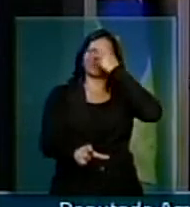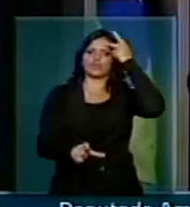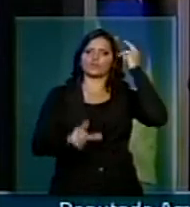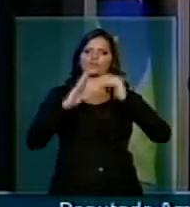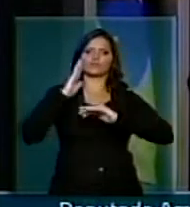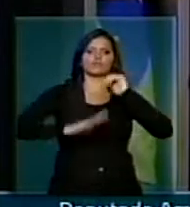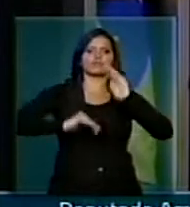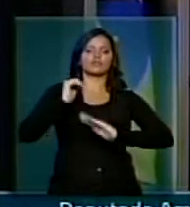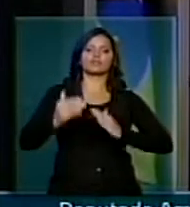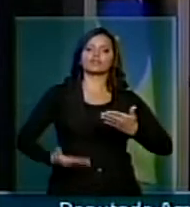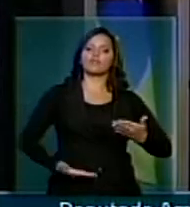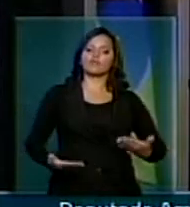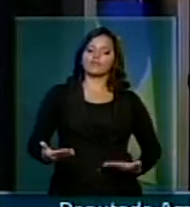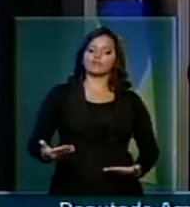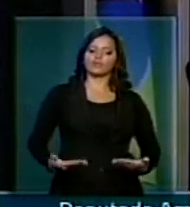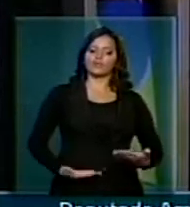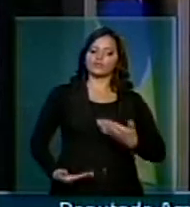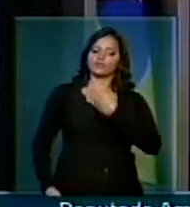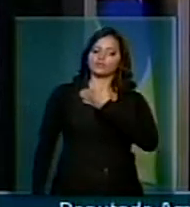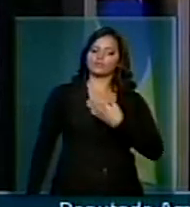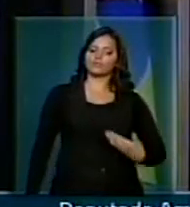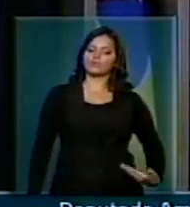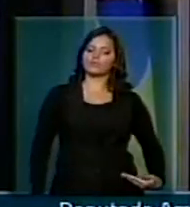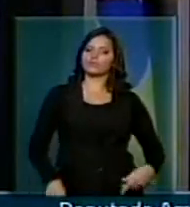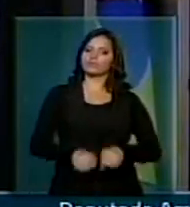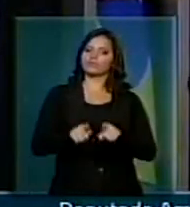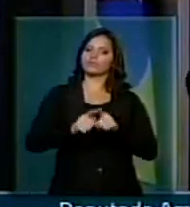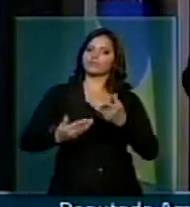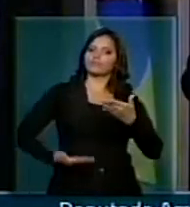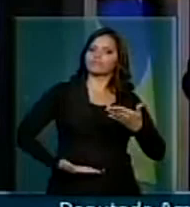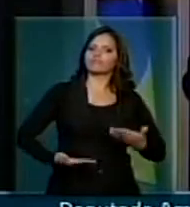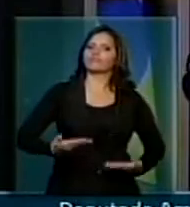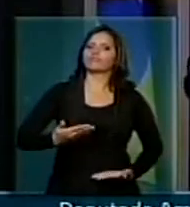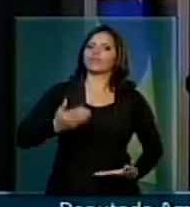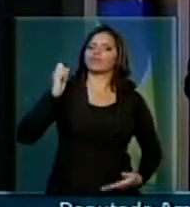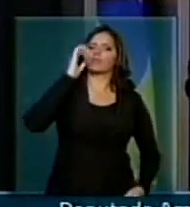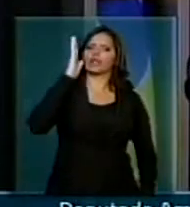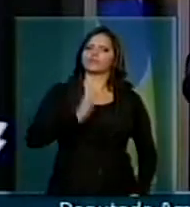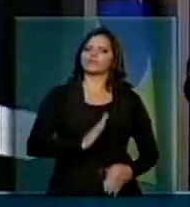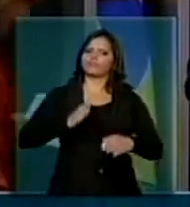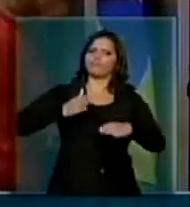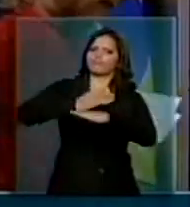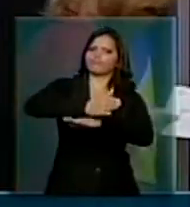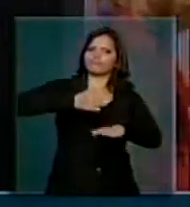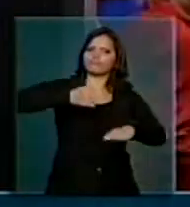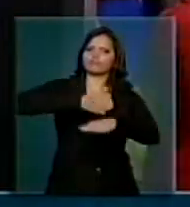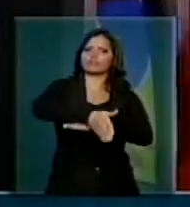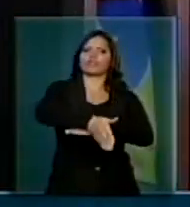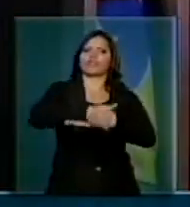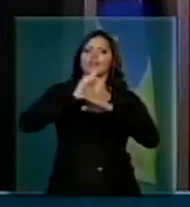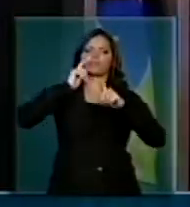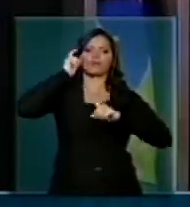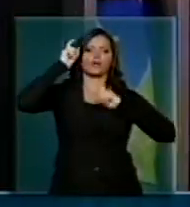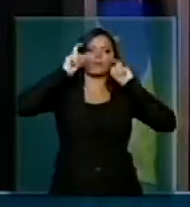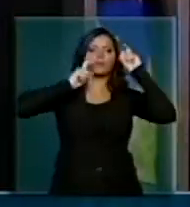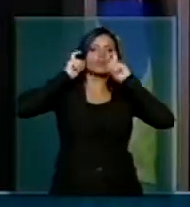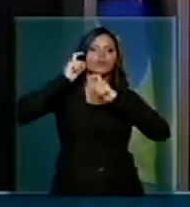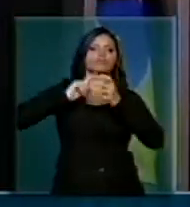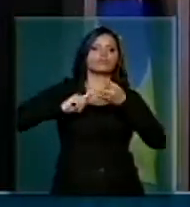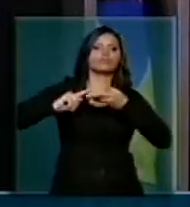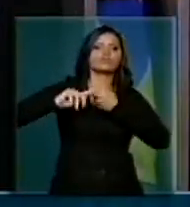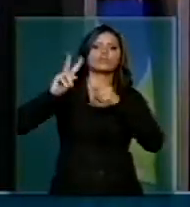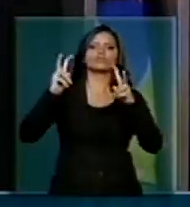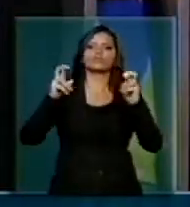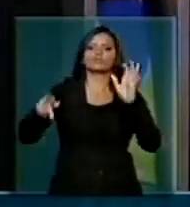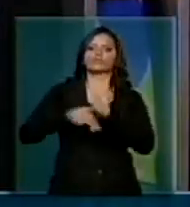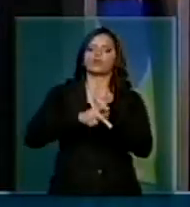tem se destacado na defesa do Estado, de um Estado atuante, de um Estado preocupado com as questões sociais.